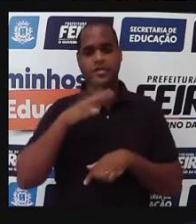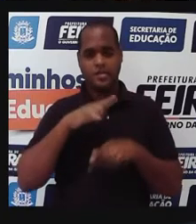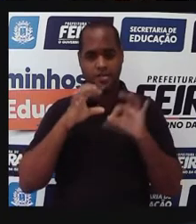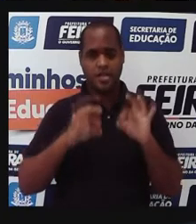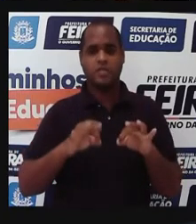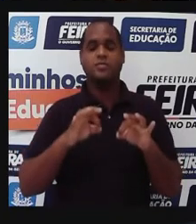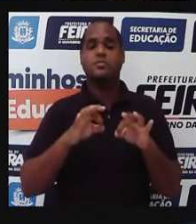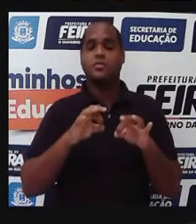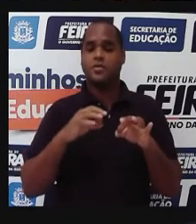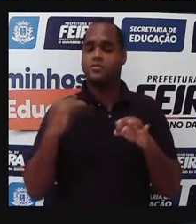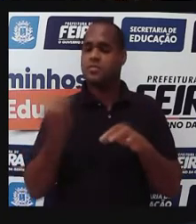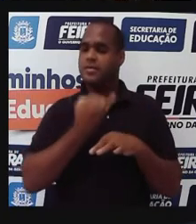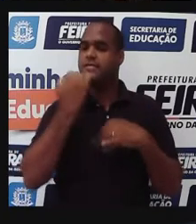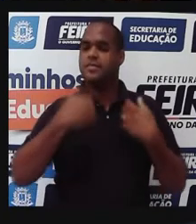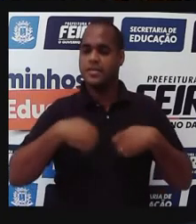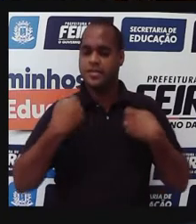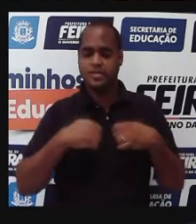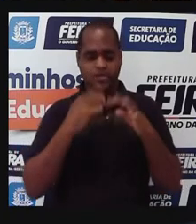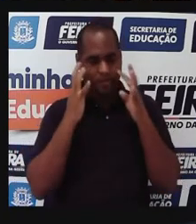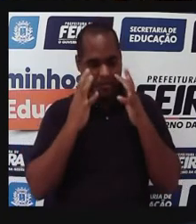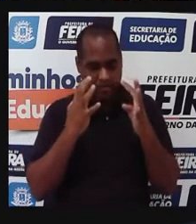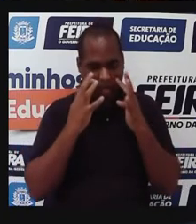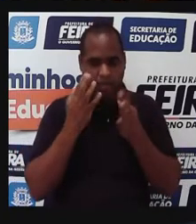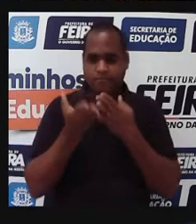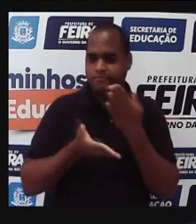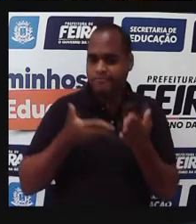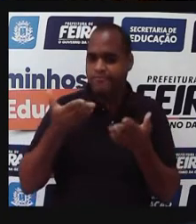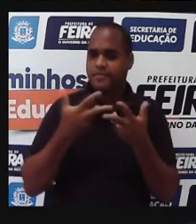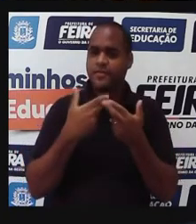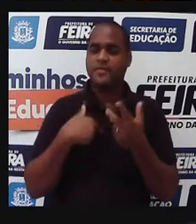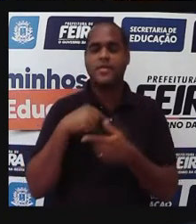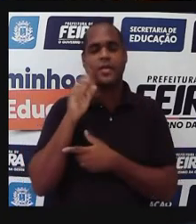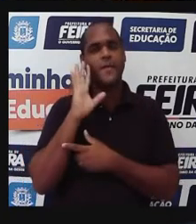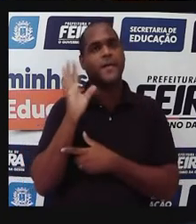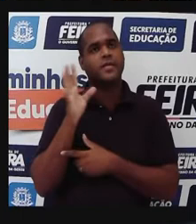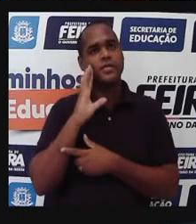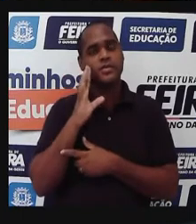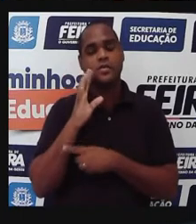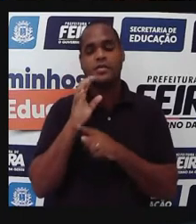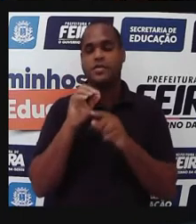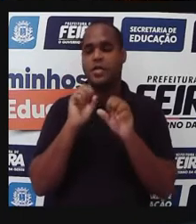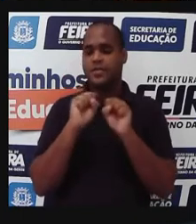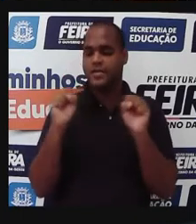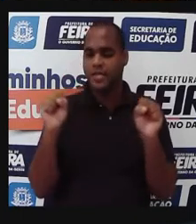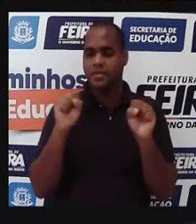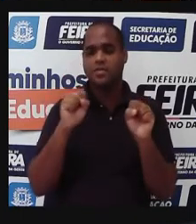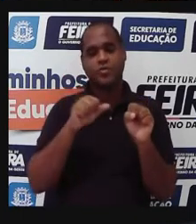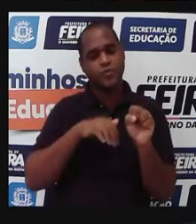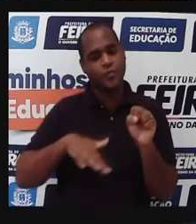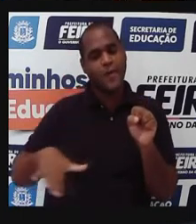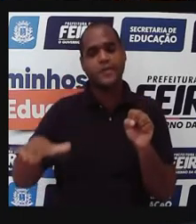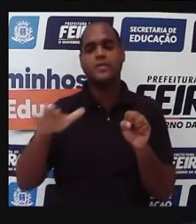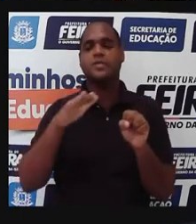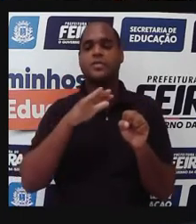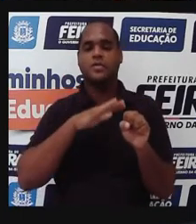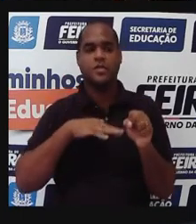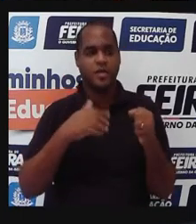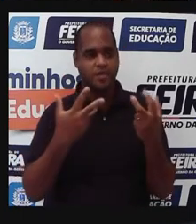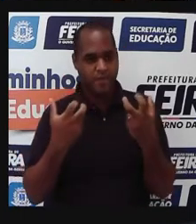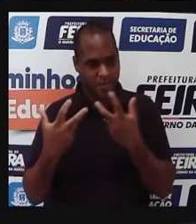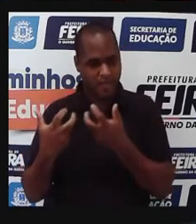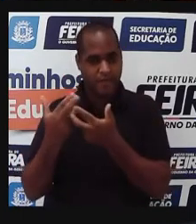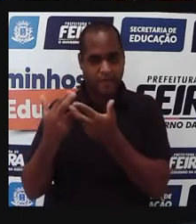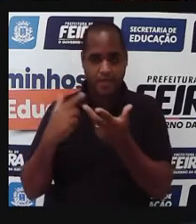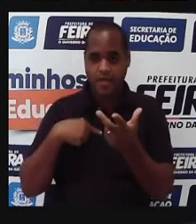sanitários, né, a gente pensar no sistema como um todo. E aí, gente observa que,